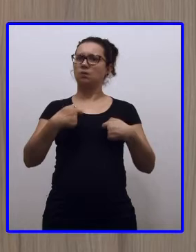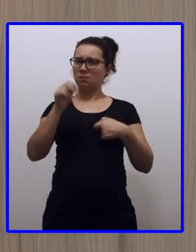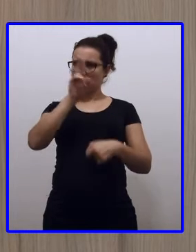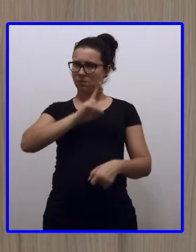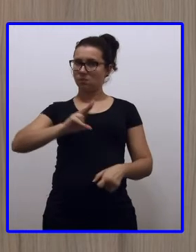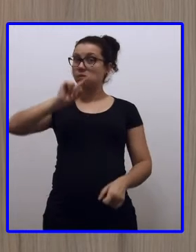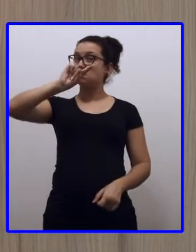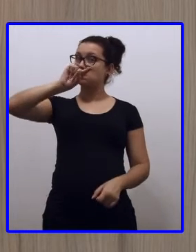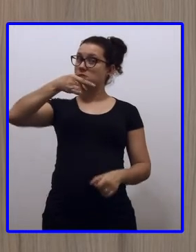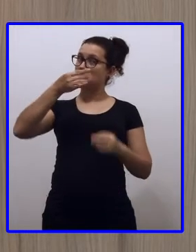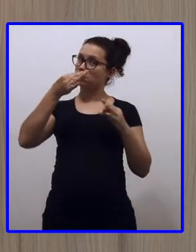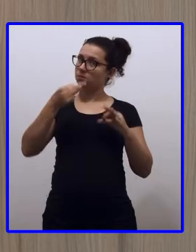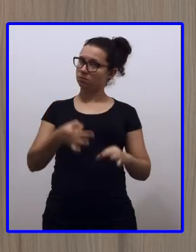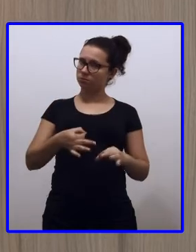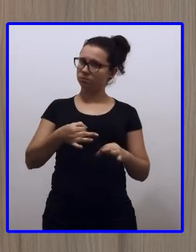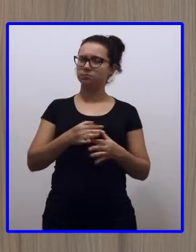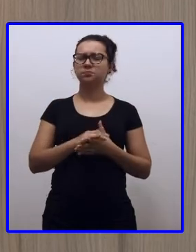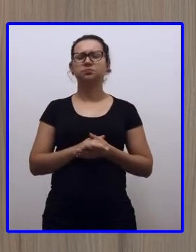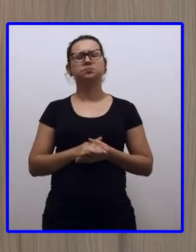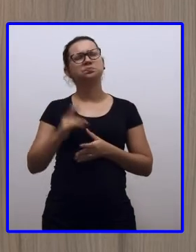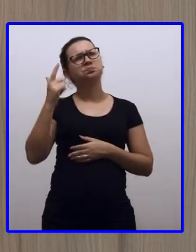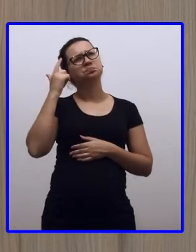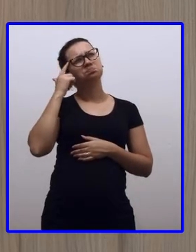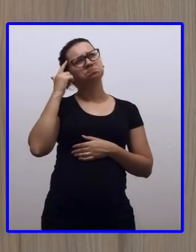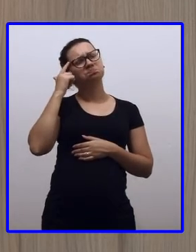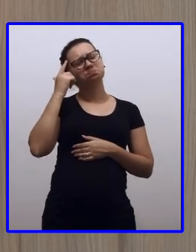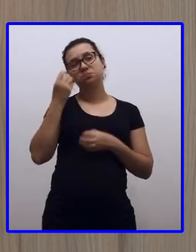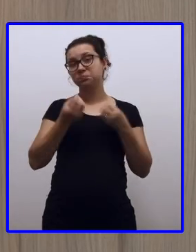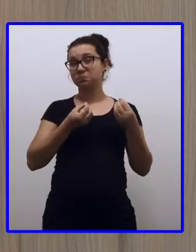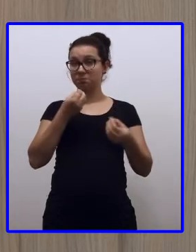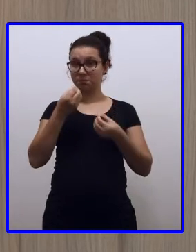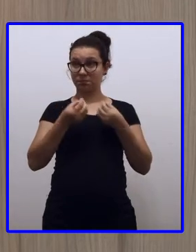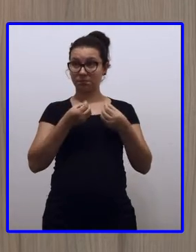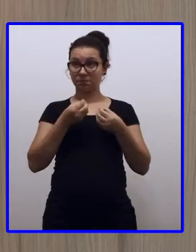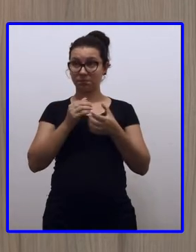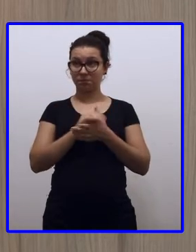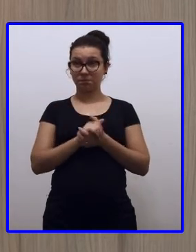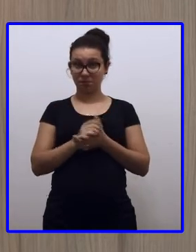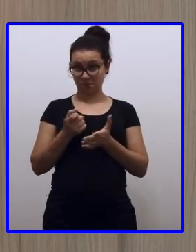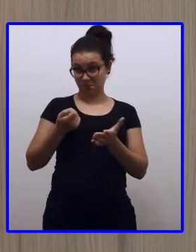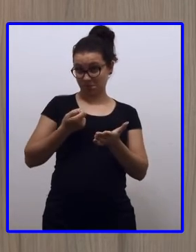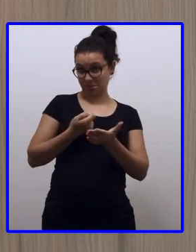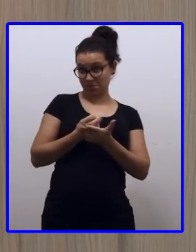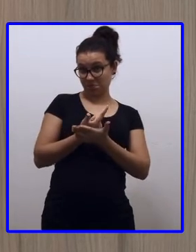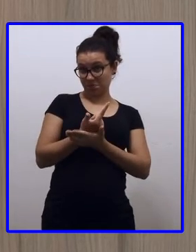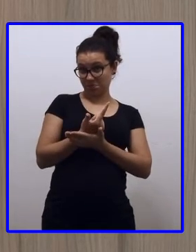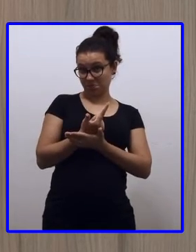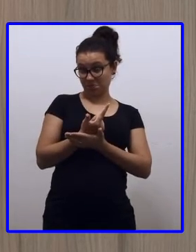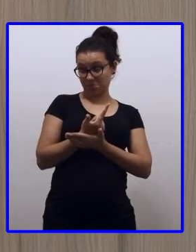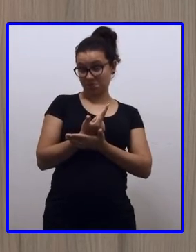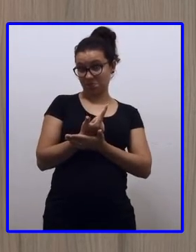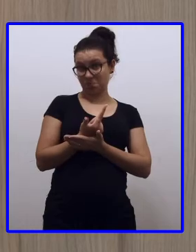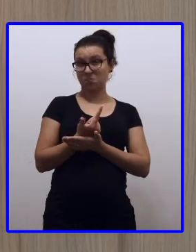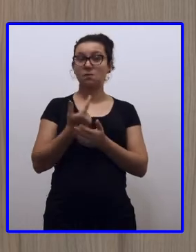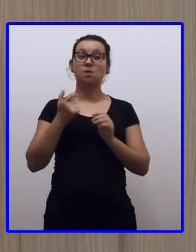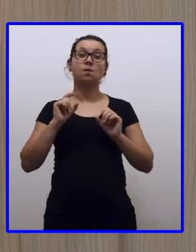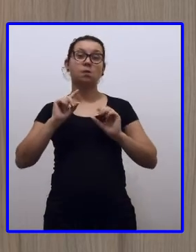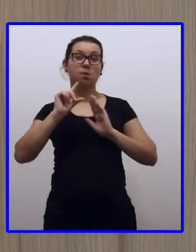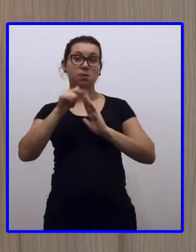vírgula embaixo de vírgula. Então, temos que pensar assim. Ela fez compras e ela